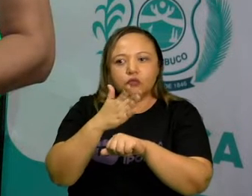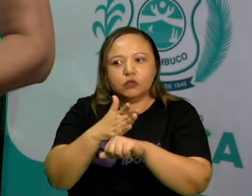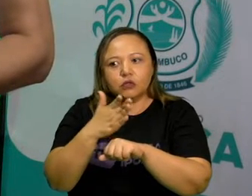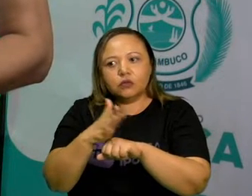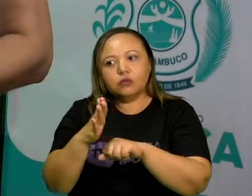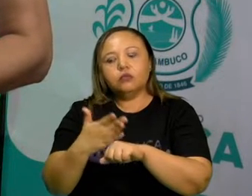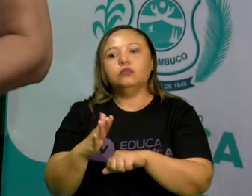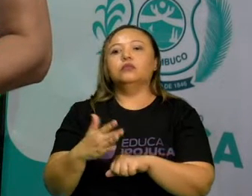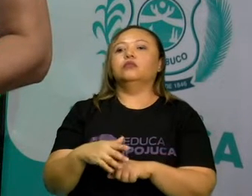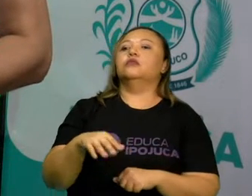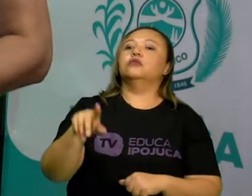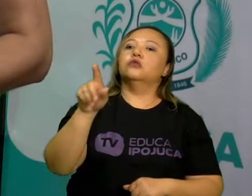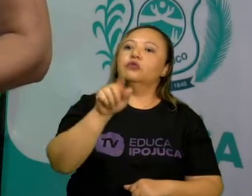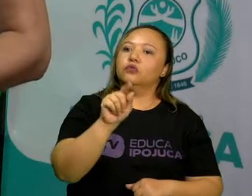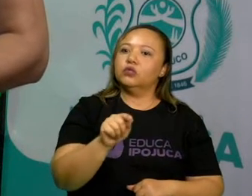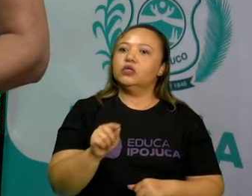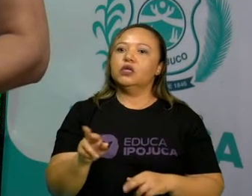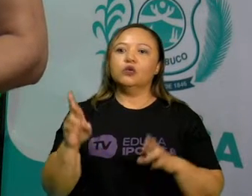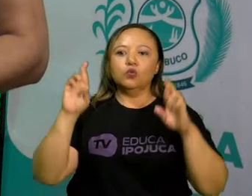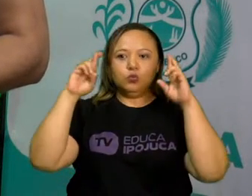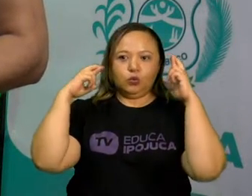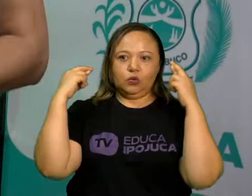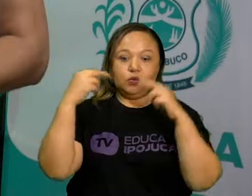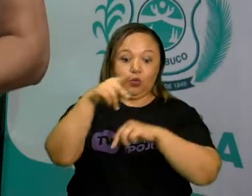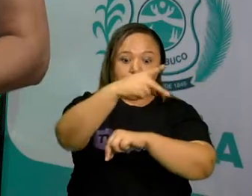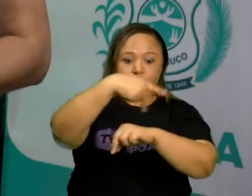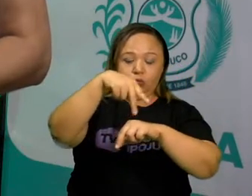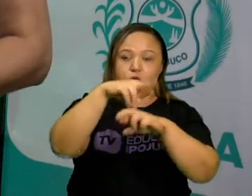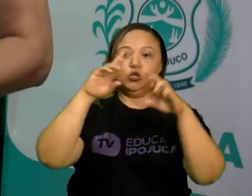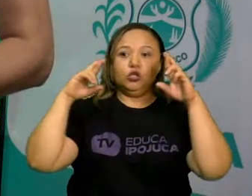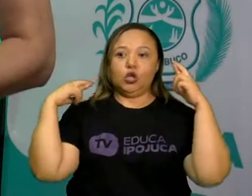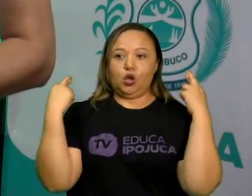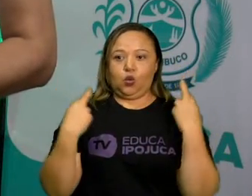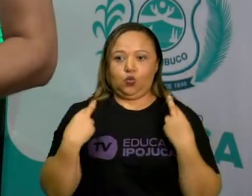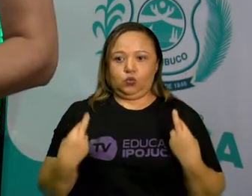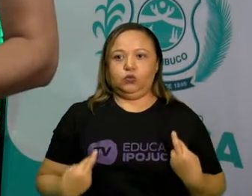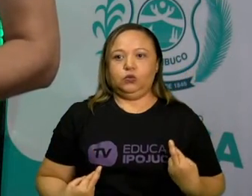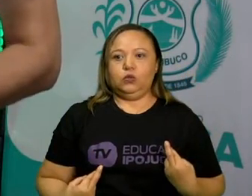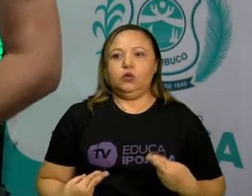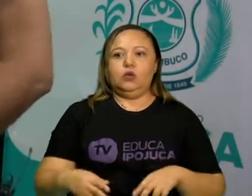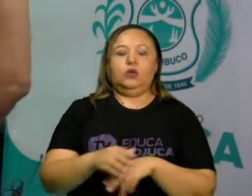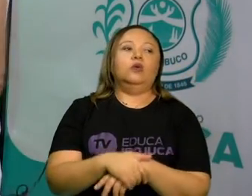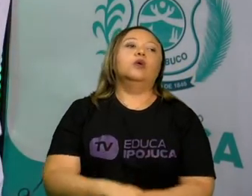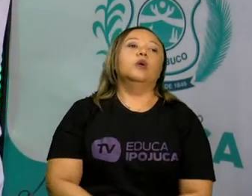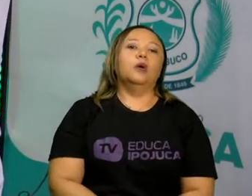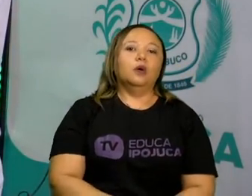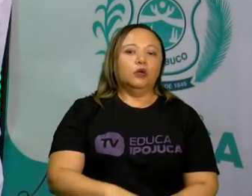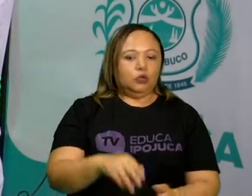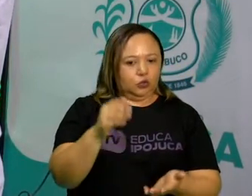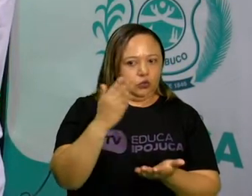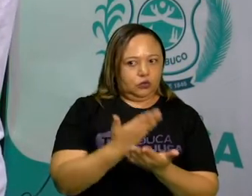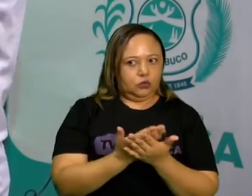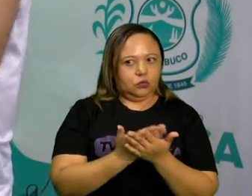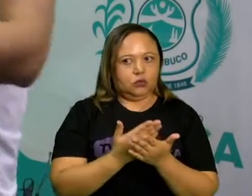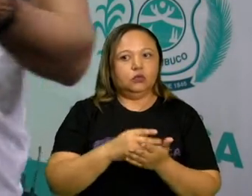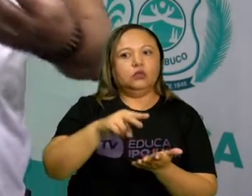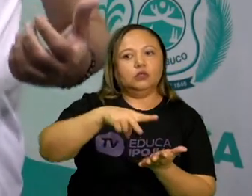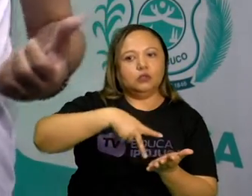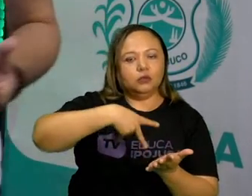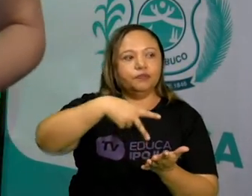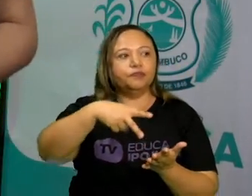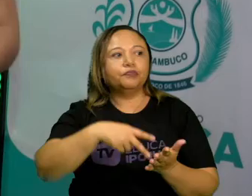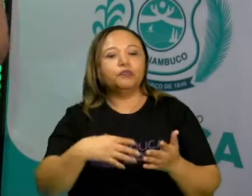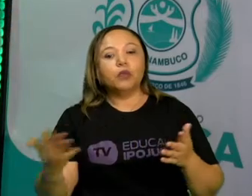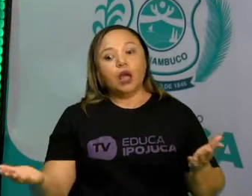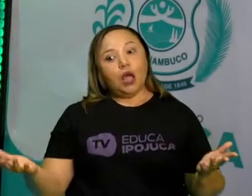na União Soviética, na Rússia, hoje, estudando balé, balé clássico. Bacana, né? E nós